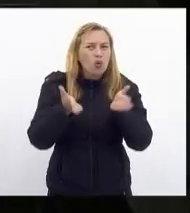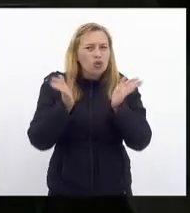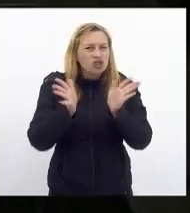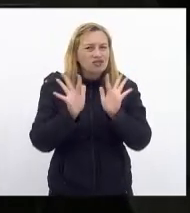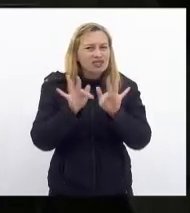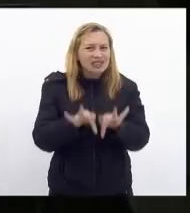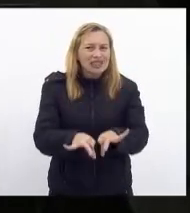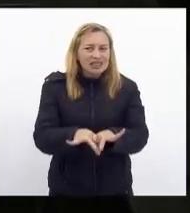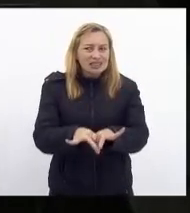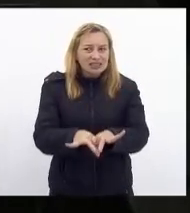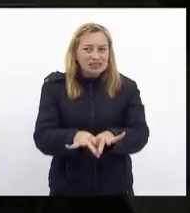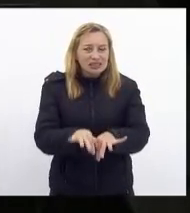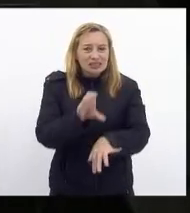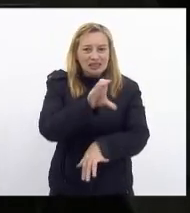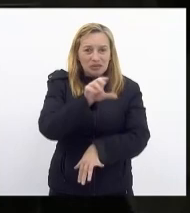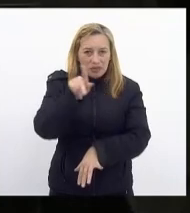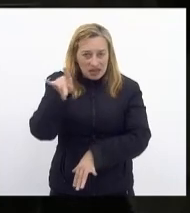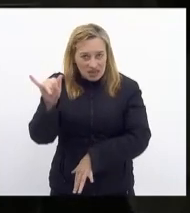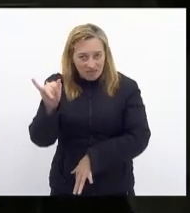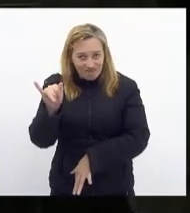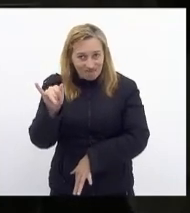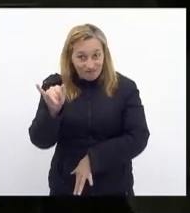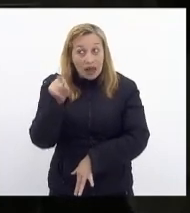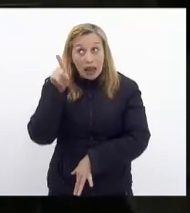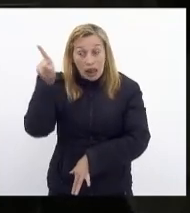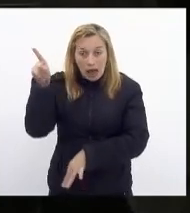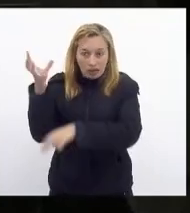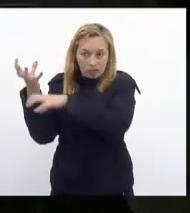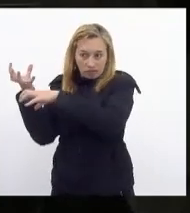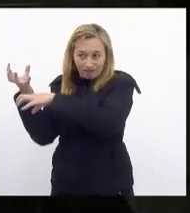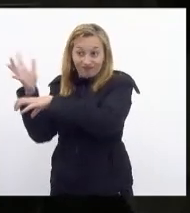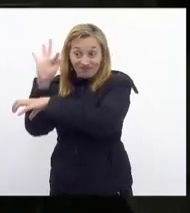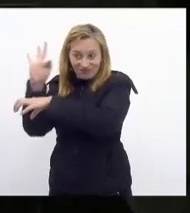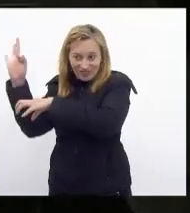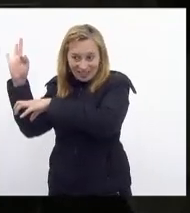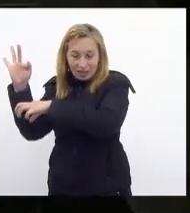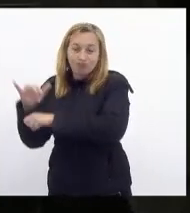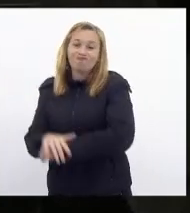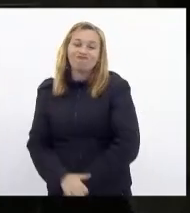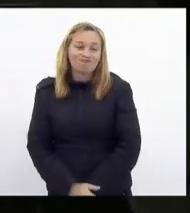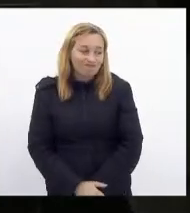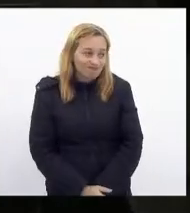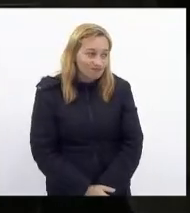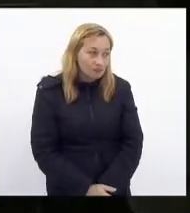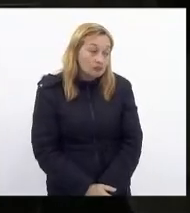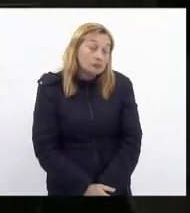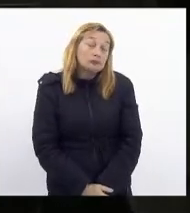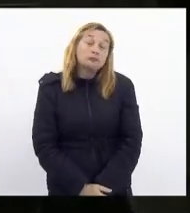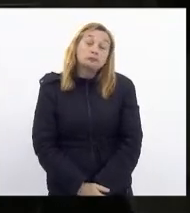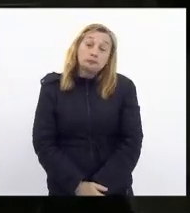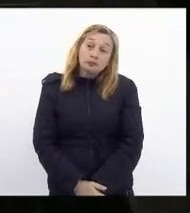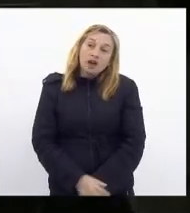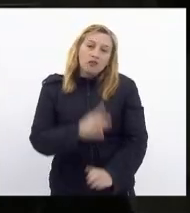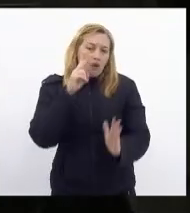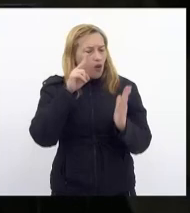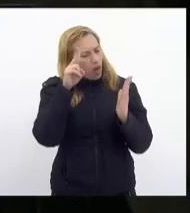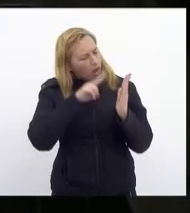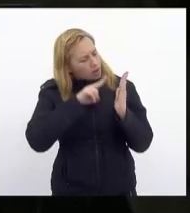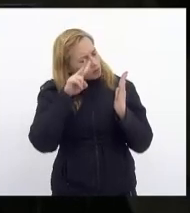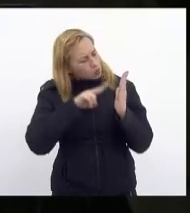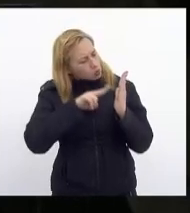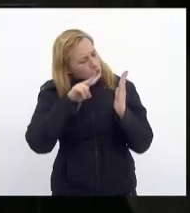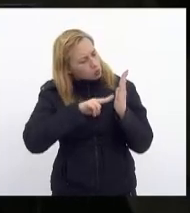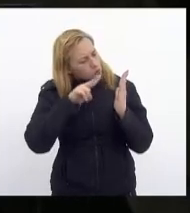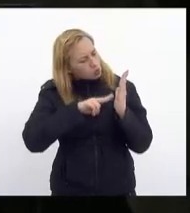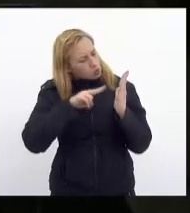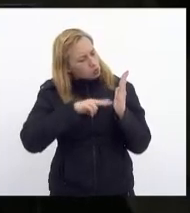esta CPI lá no Senado Federal estava se lendo ou ia se ler porque eu não